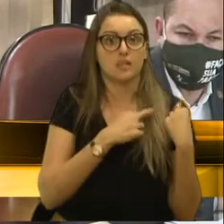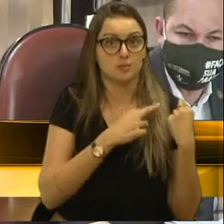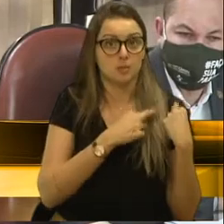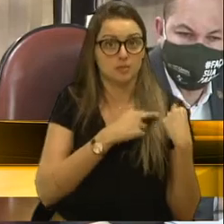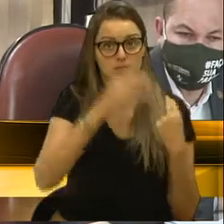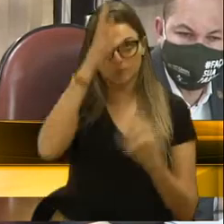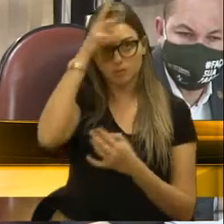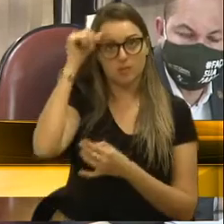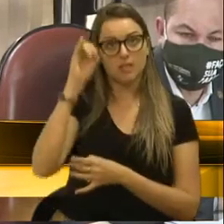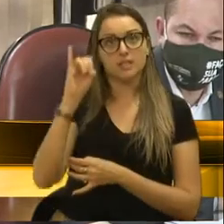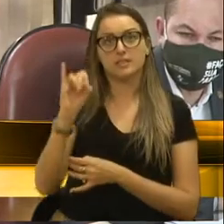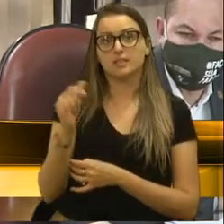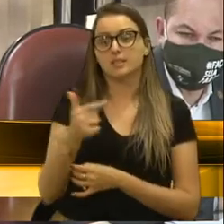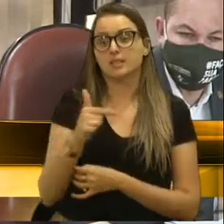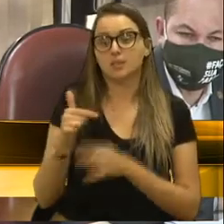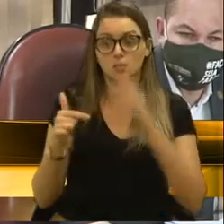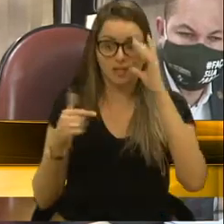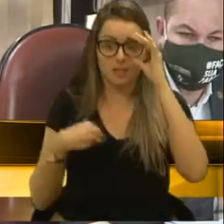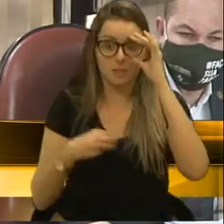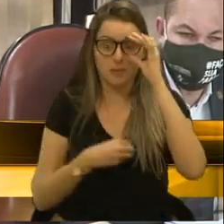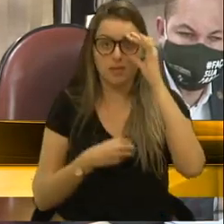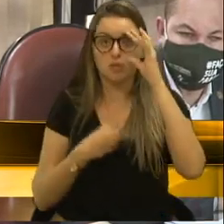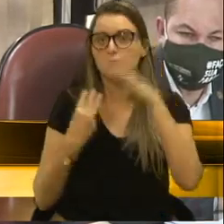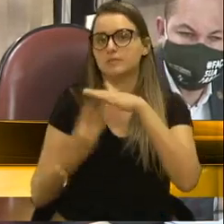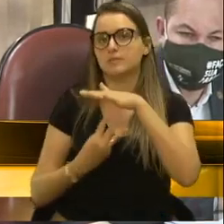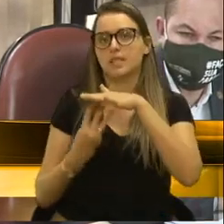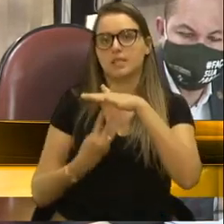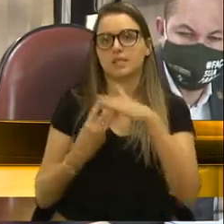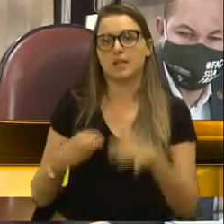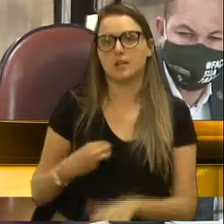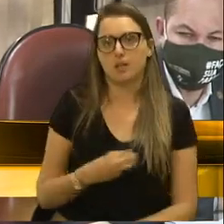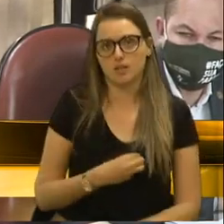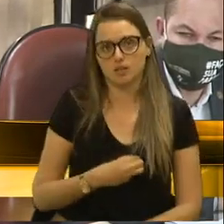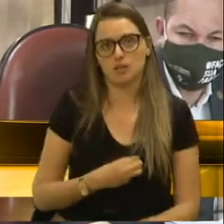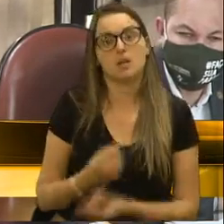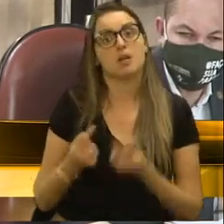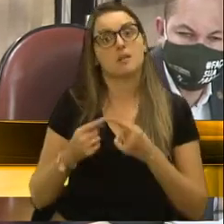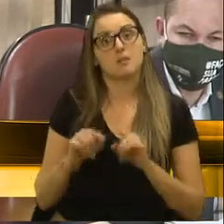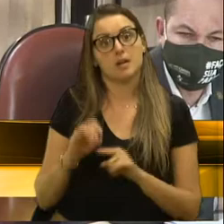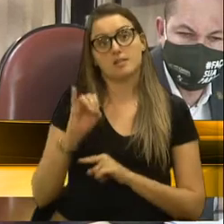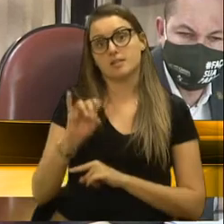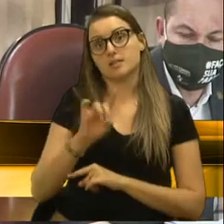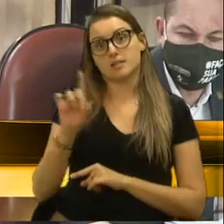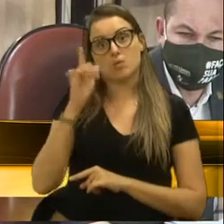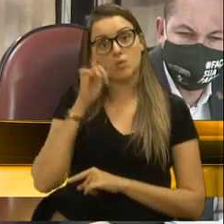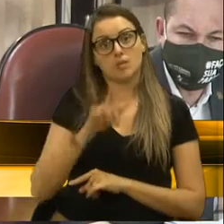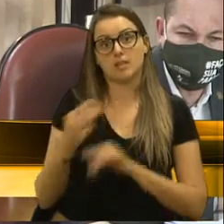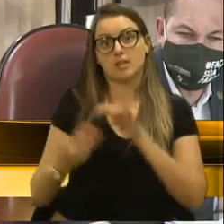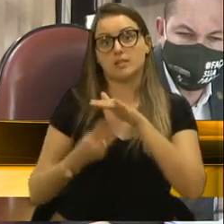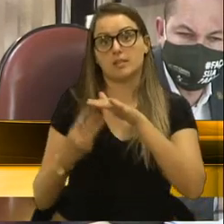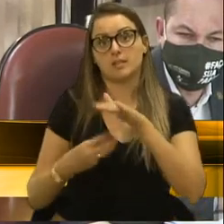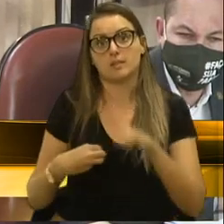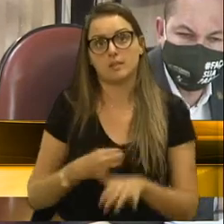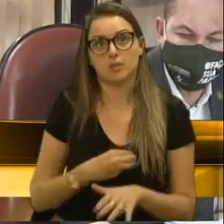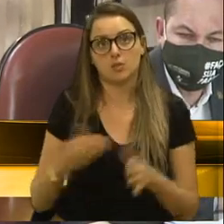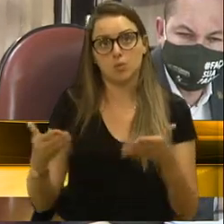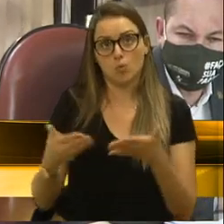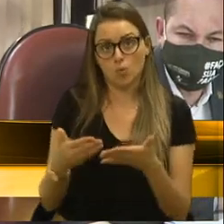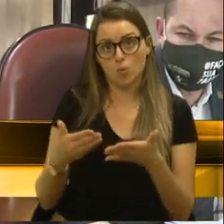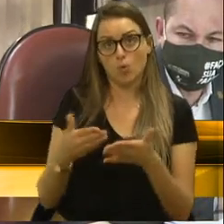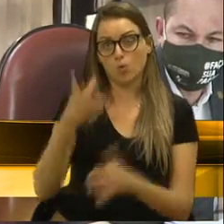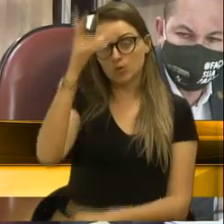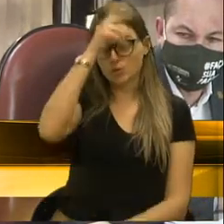médico, então, terceiriza a parte dos médicos. Faz a contratação da parte dos médicos, se a gente não consegue ter médicos hoje na rede